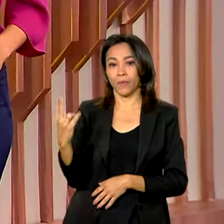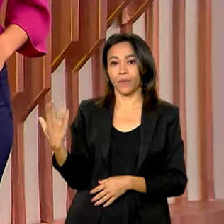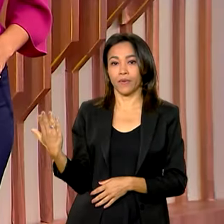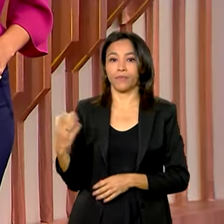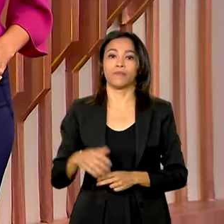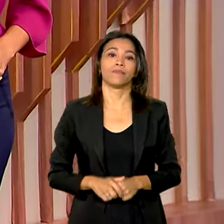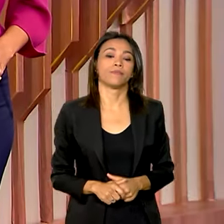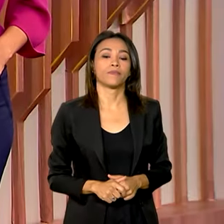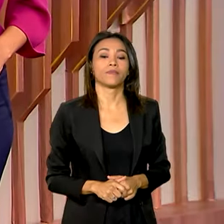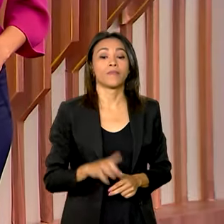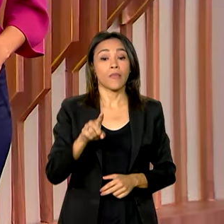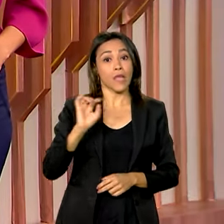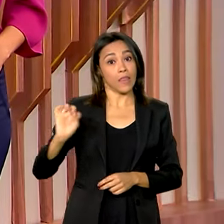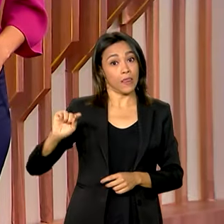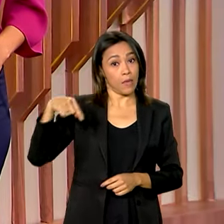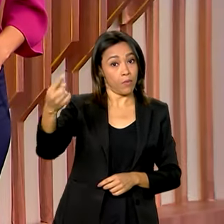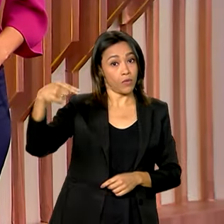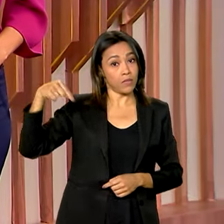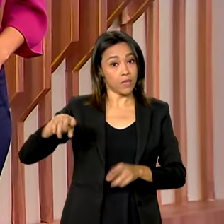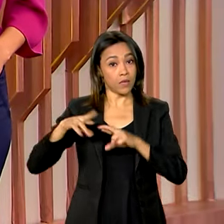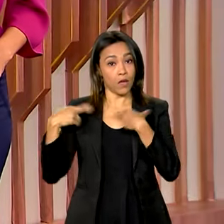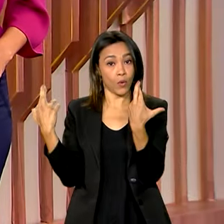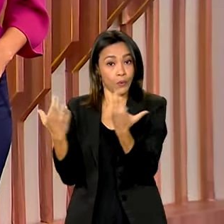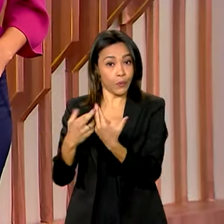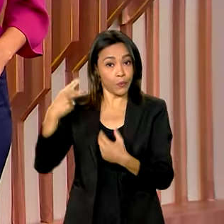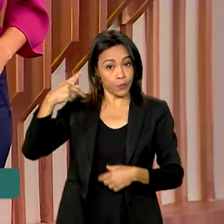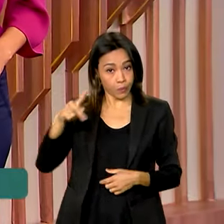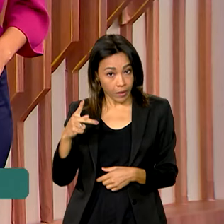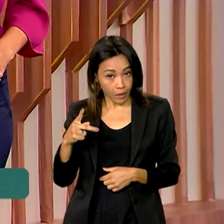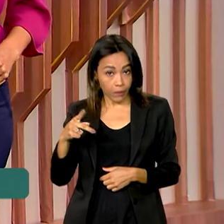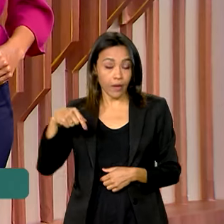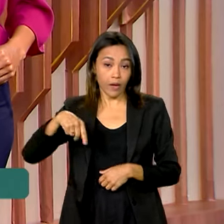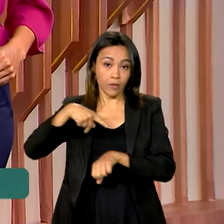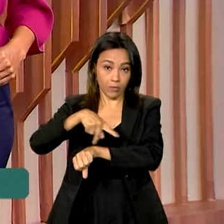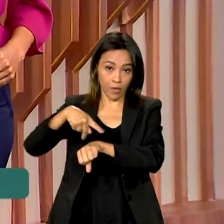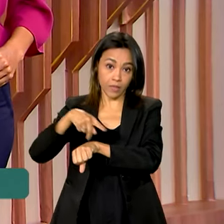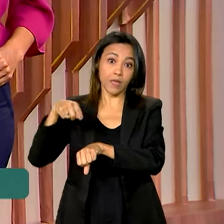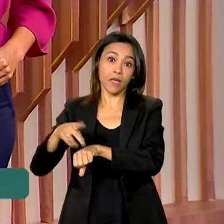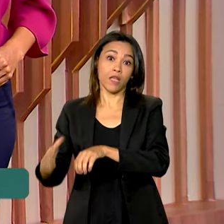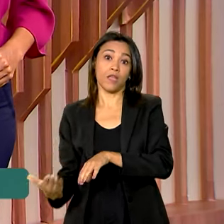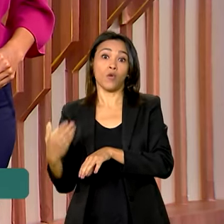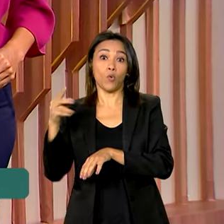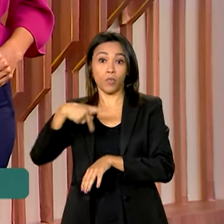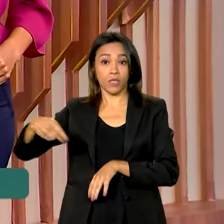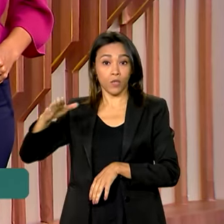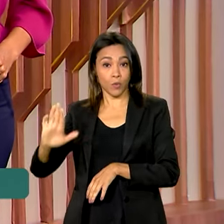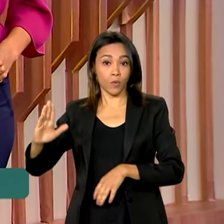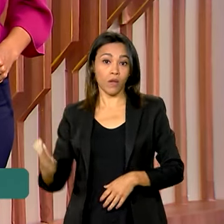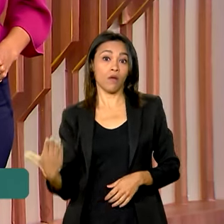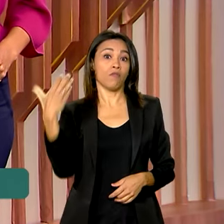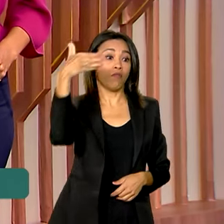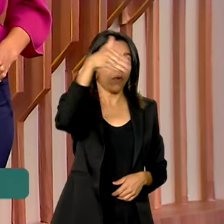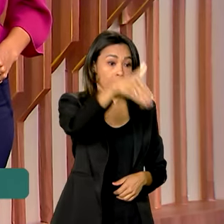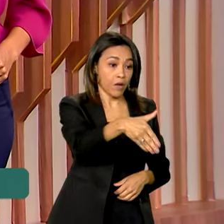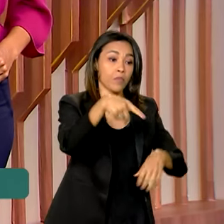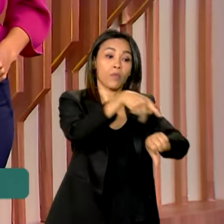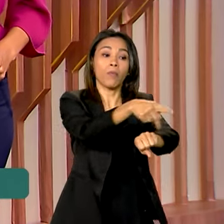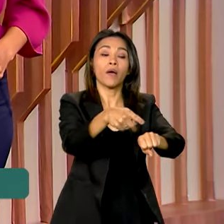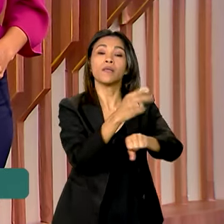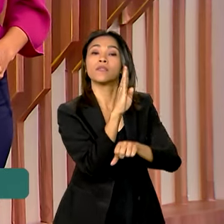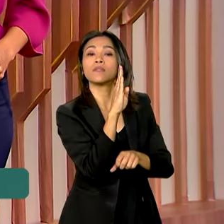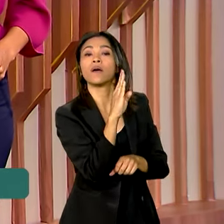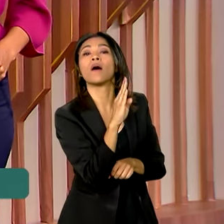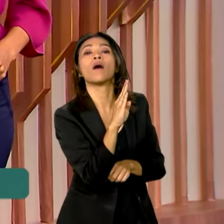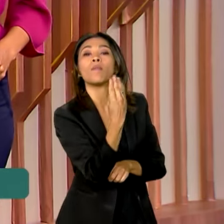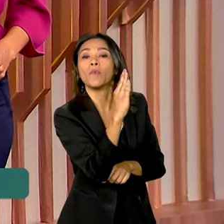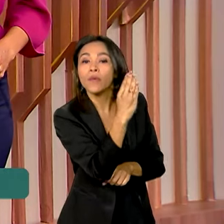E olha, depois da cúpula do Mercosul no Paraguai, o presidente Lula segue para Bolívia. A nossa enviada Luana Karen tem os